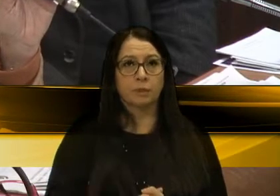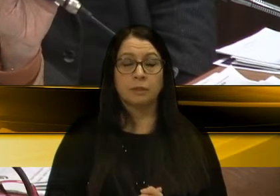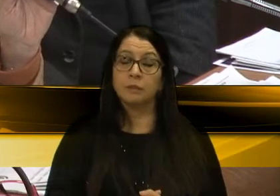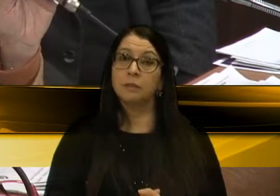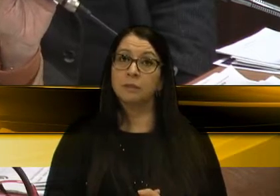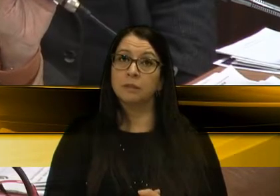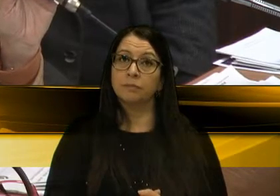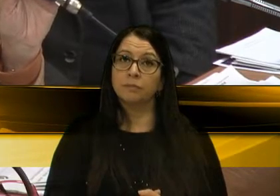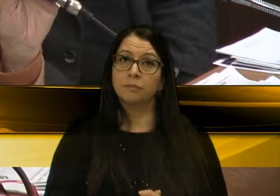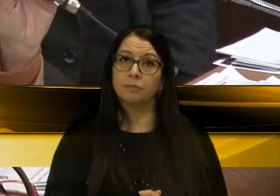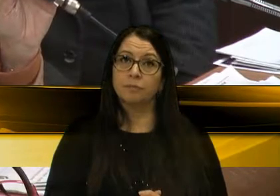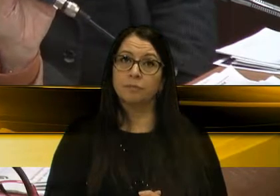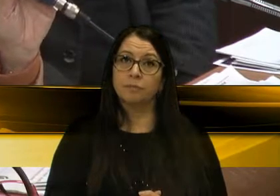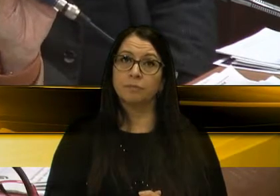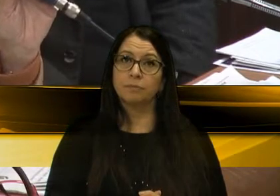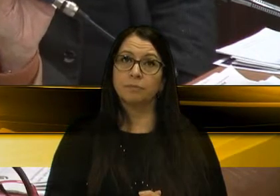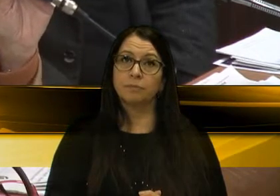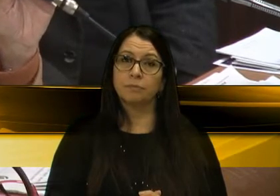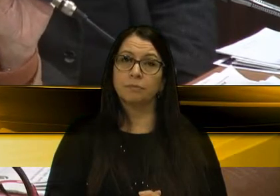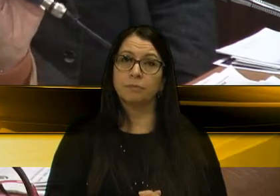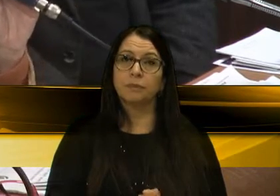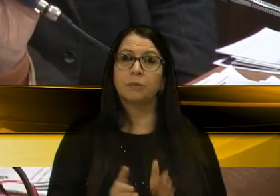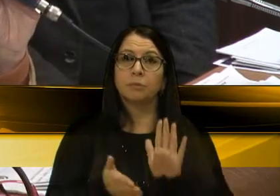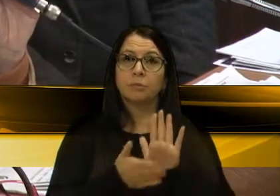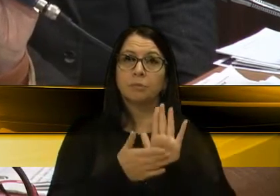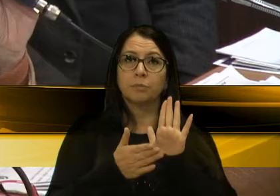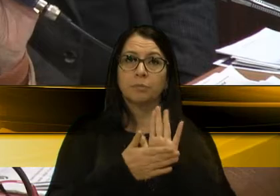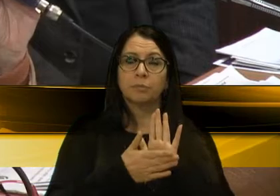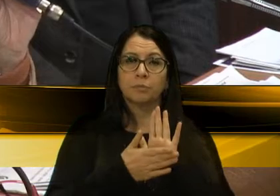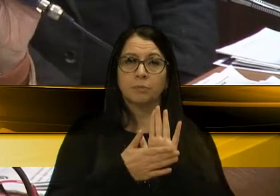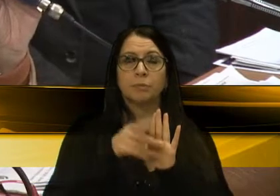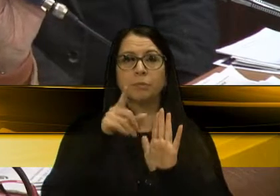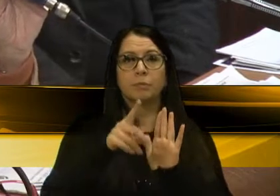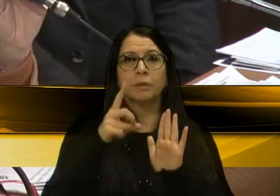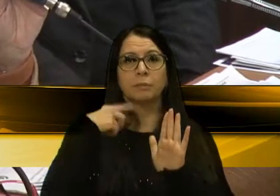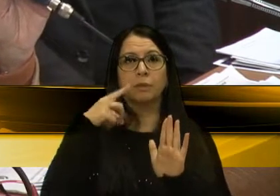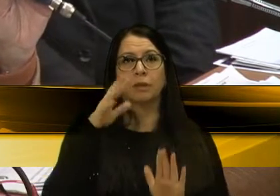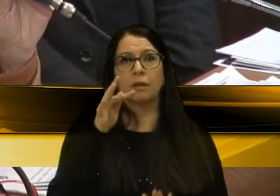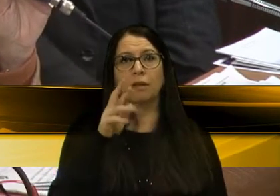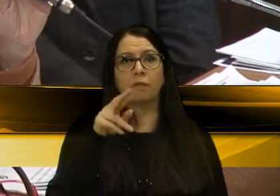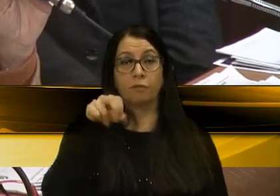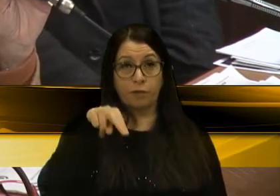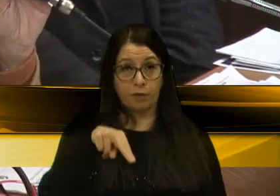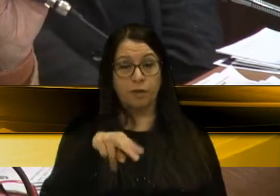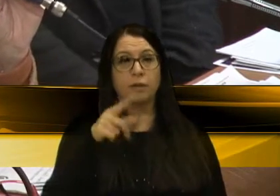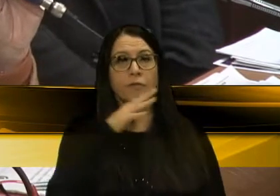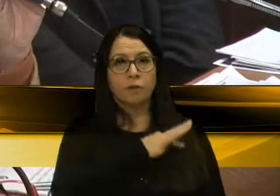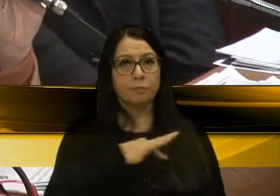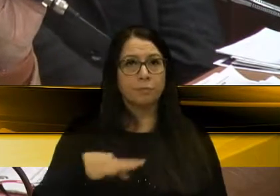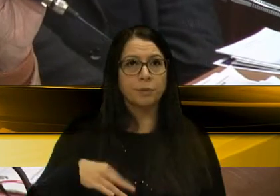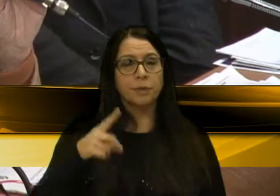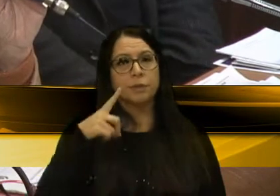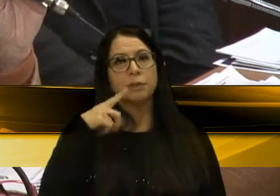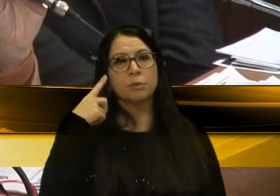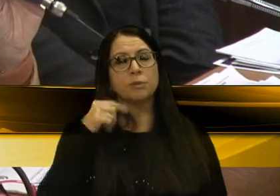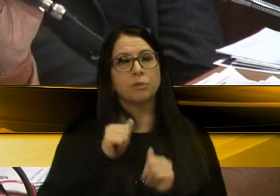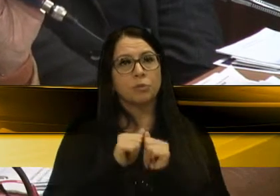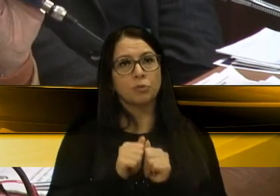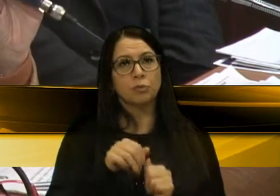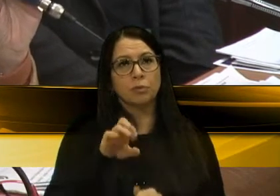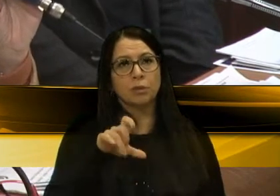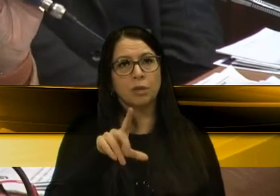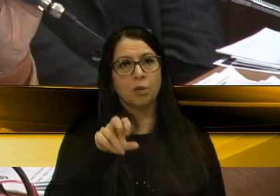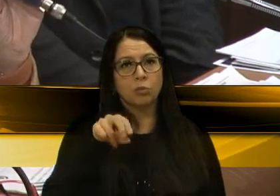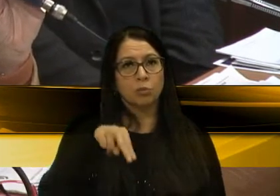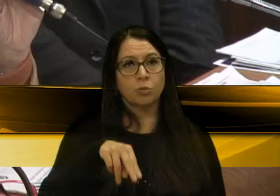Ela foi... A proponente foi a deputada Fran de Farroupilha, e esteve junto o deputado Elton